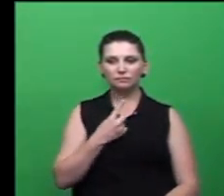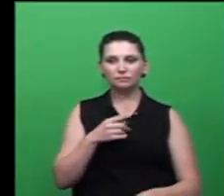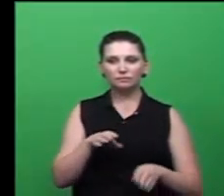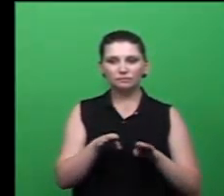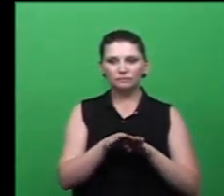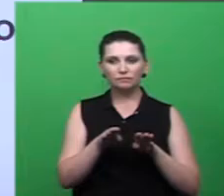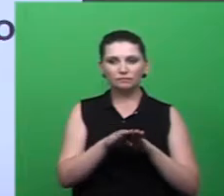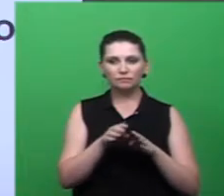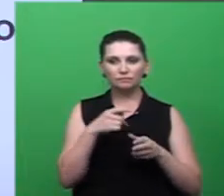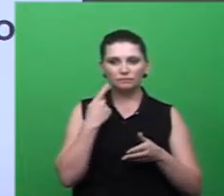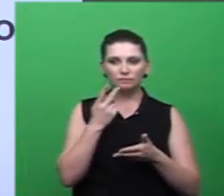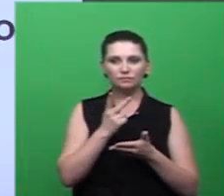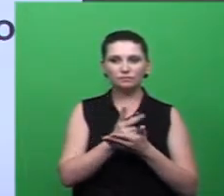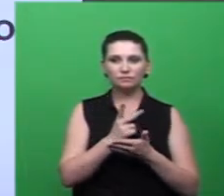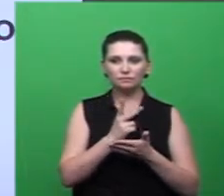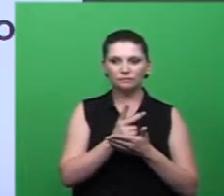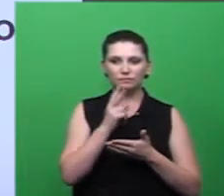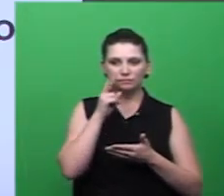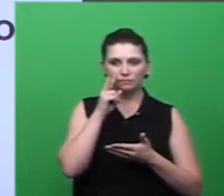mantém esse risco afastado.